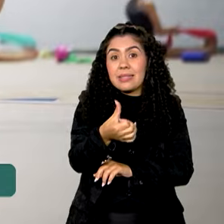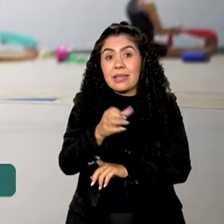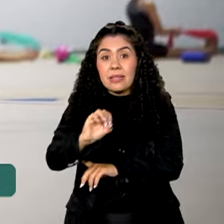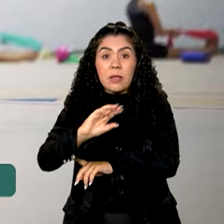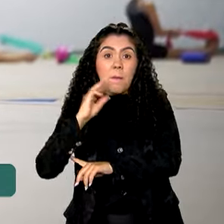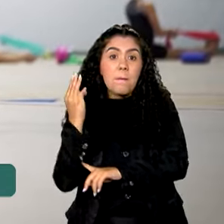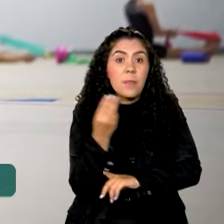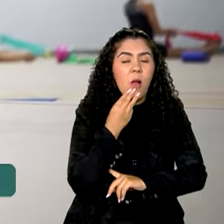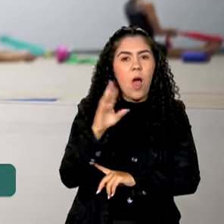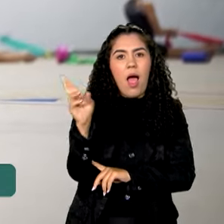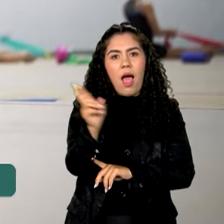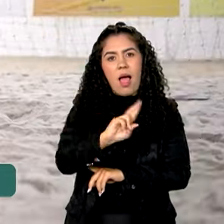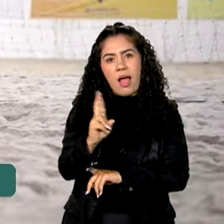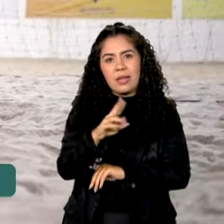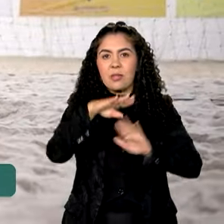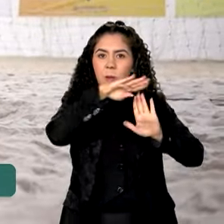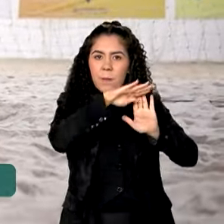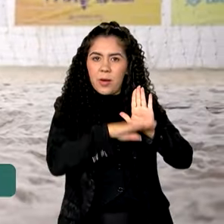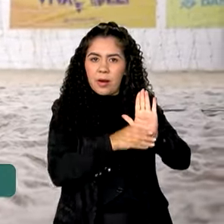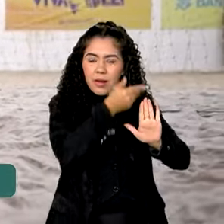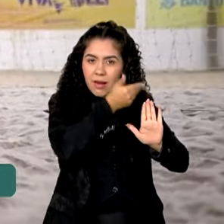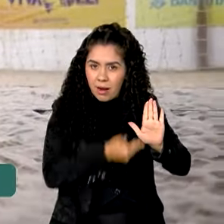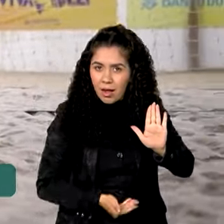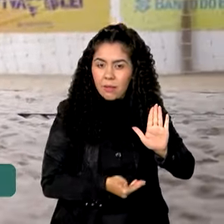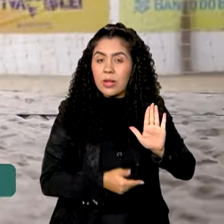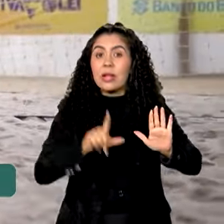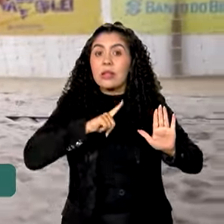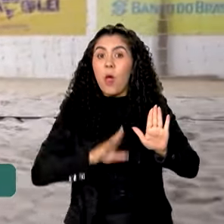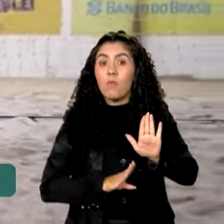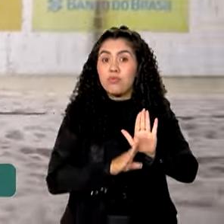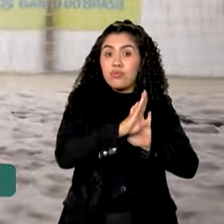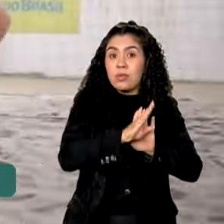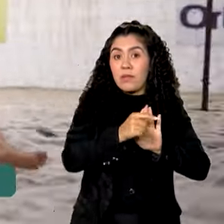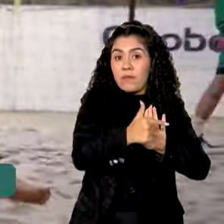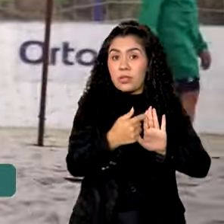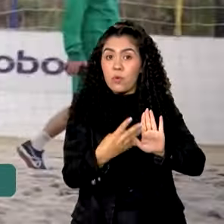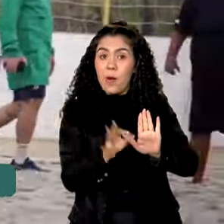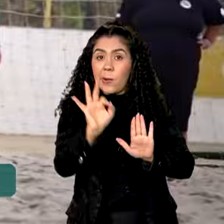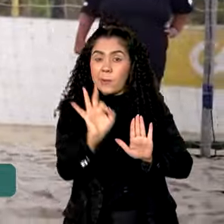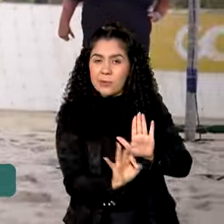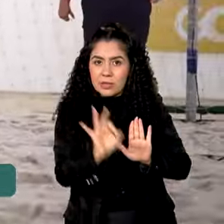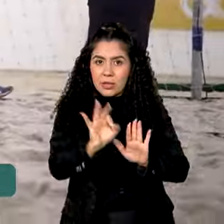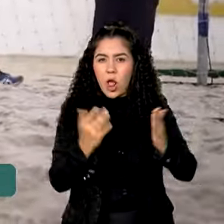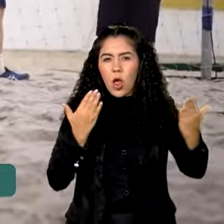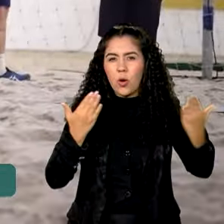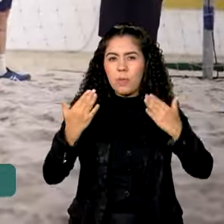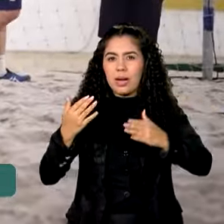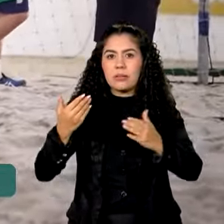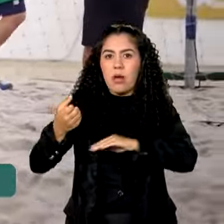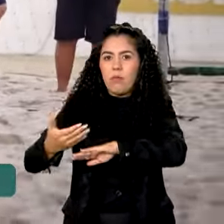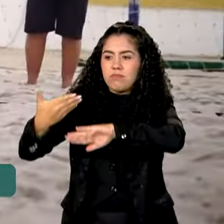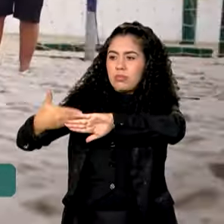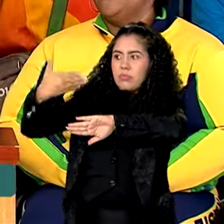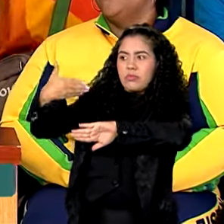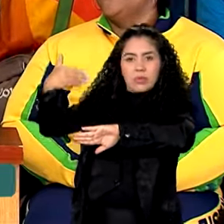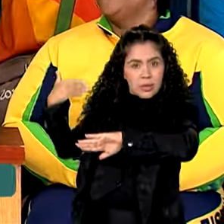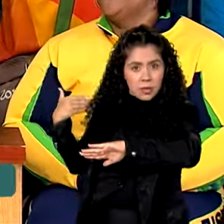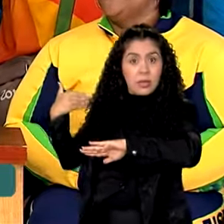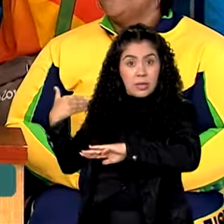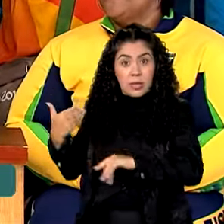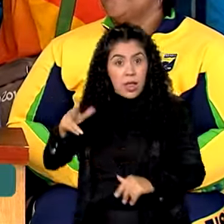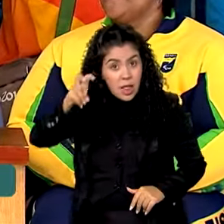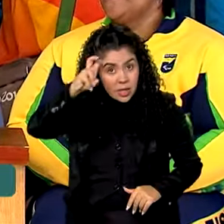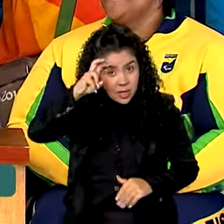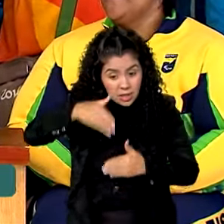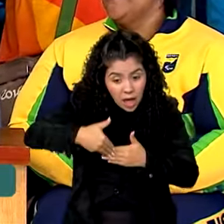de reais no programa. Um aumento de 24% em relação aos anos anteriores. E nessa